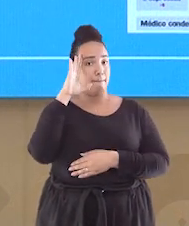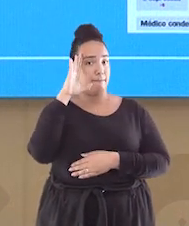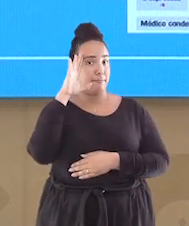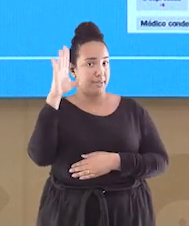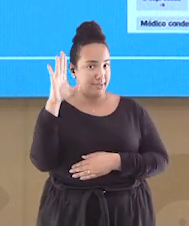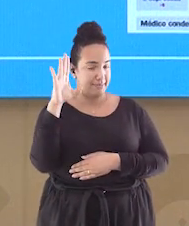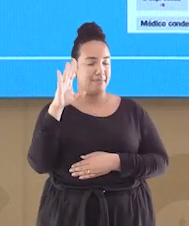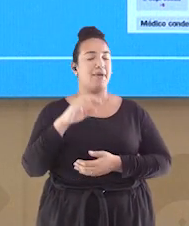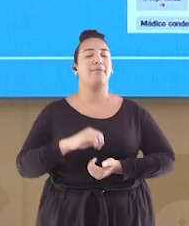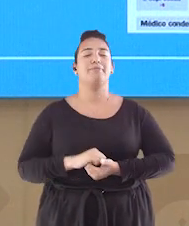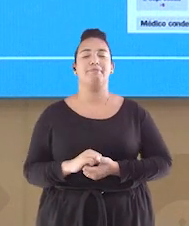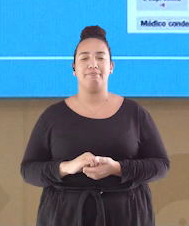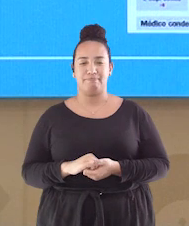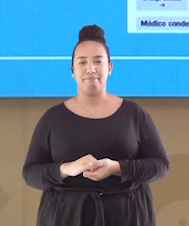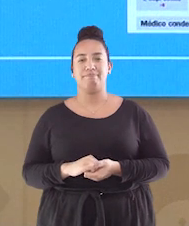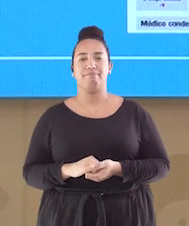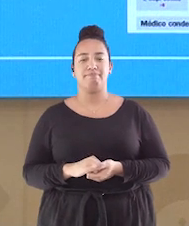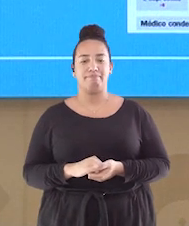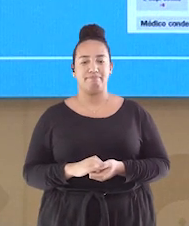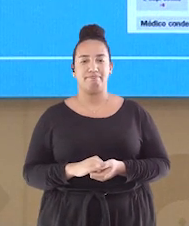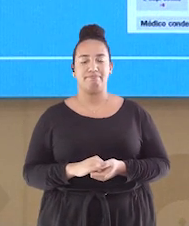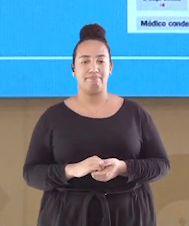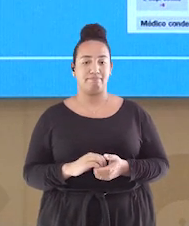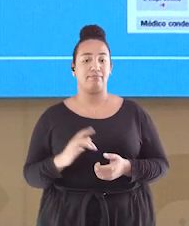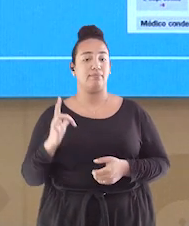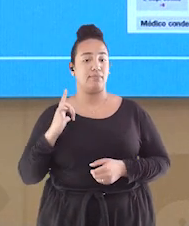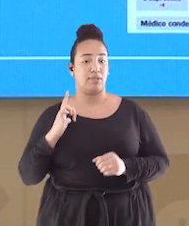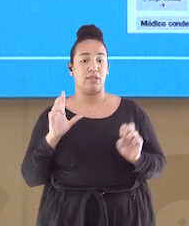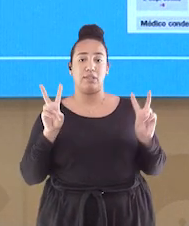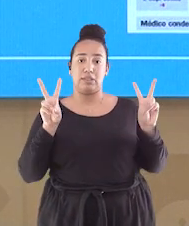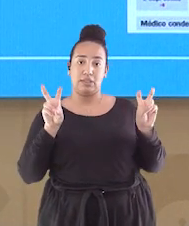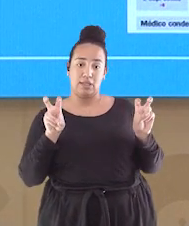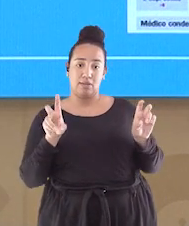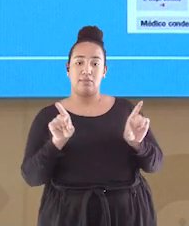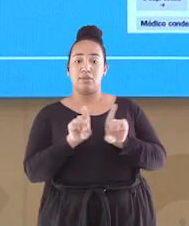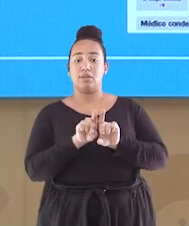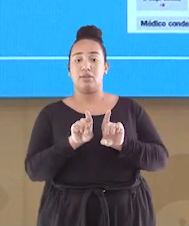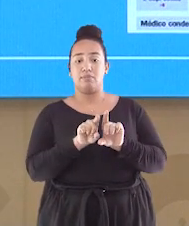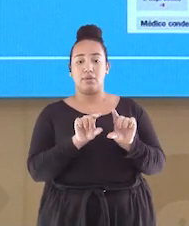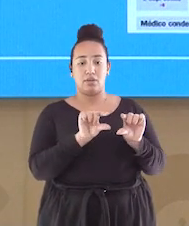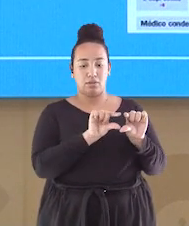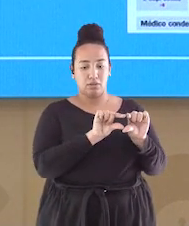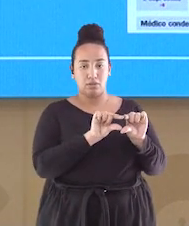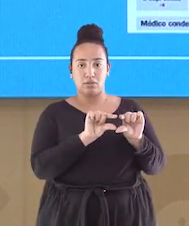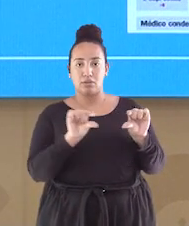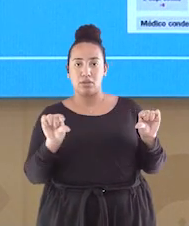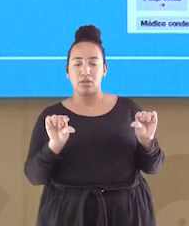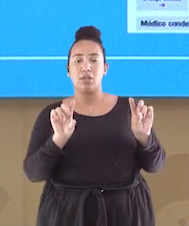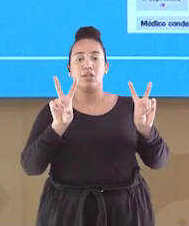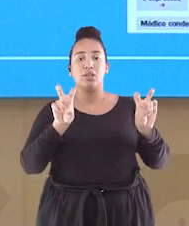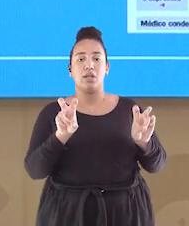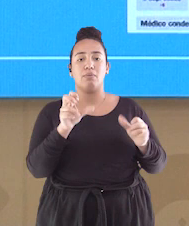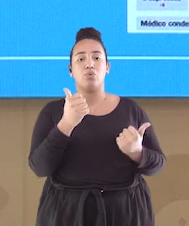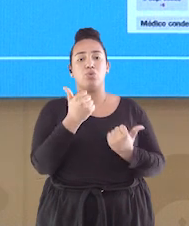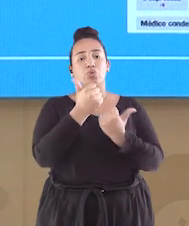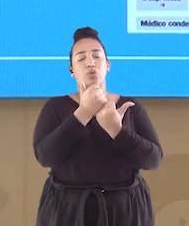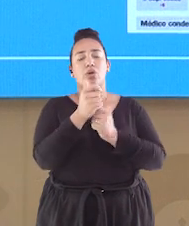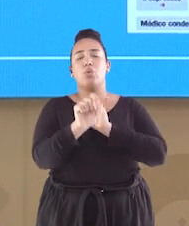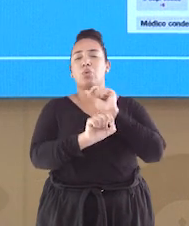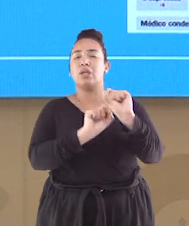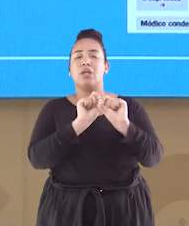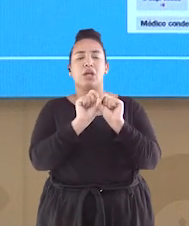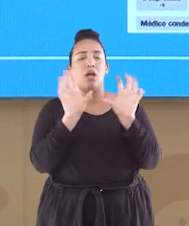principal. Além do título, temos a linha fina, ou subtítulo, que é um resumo